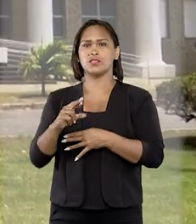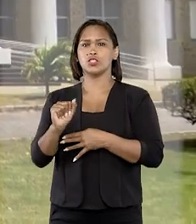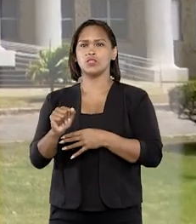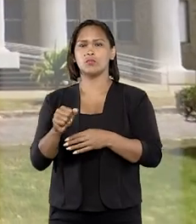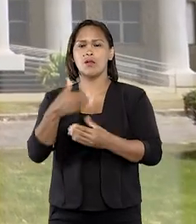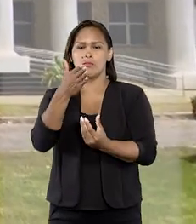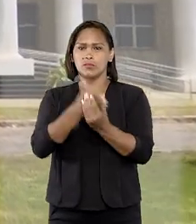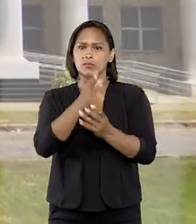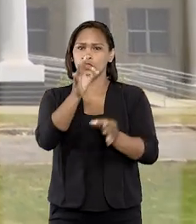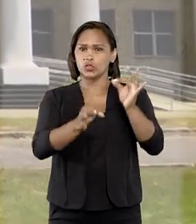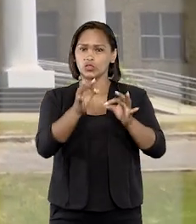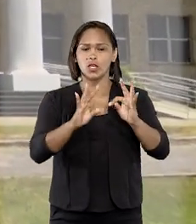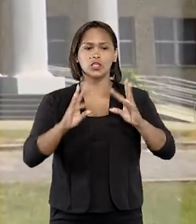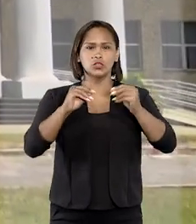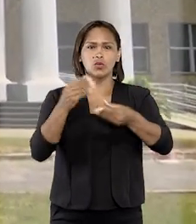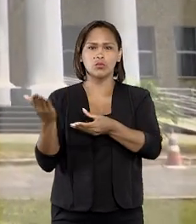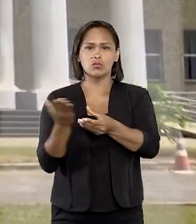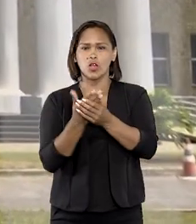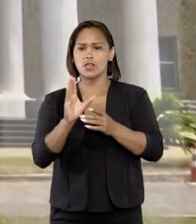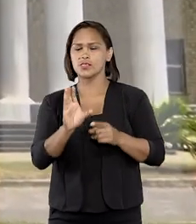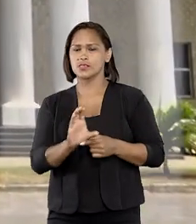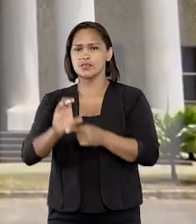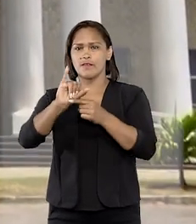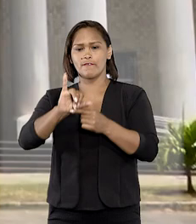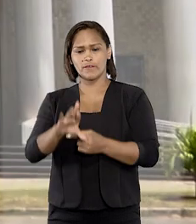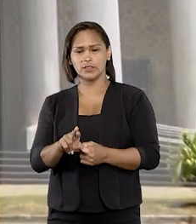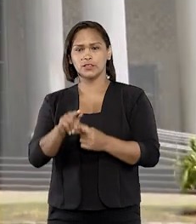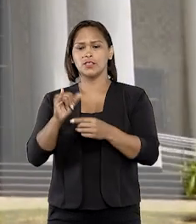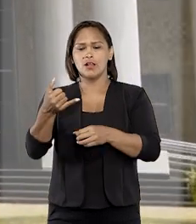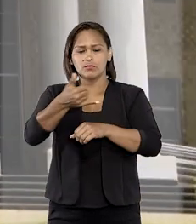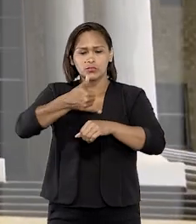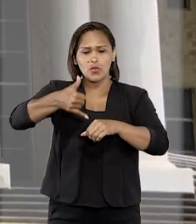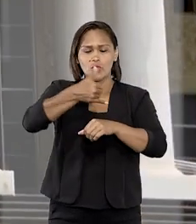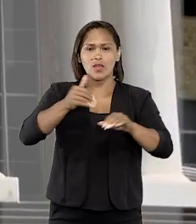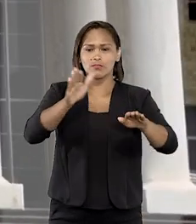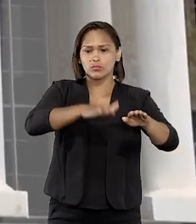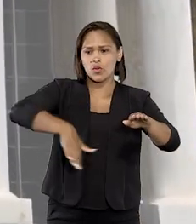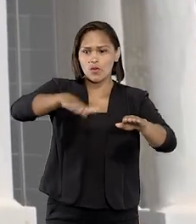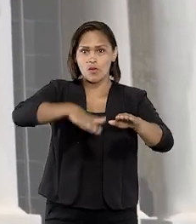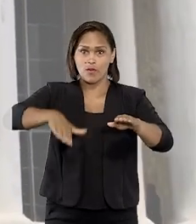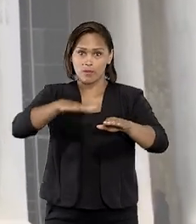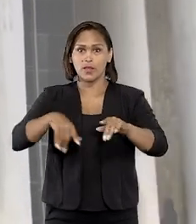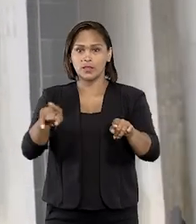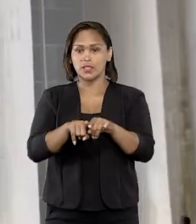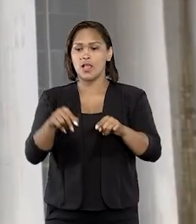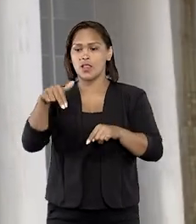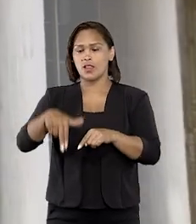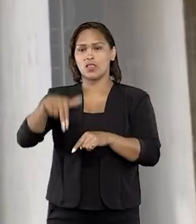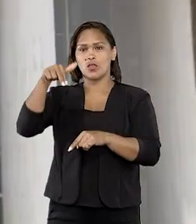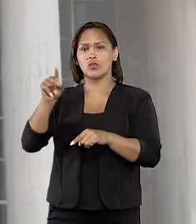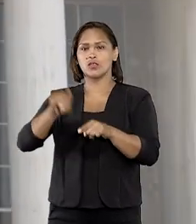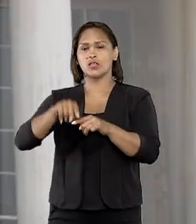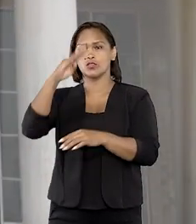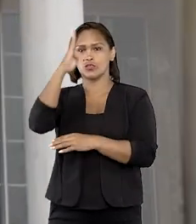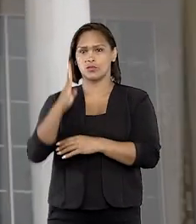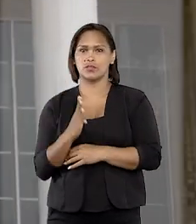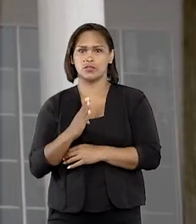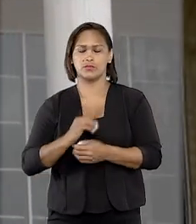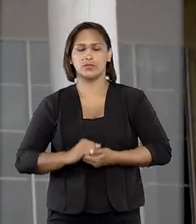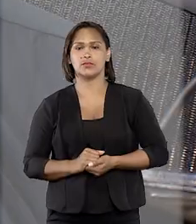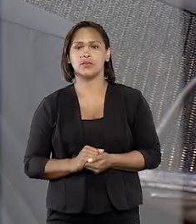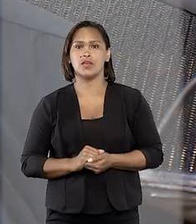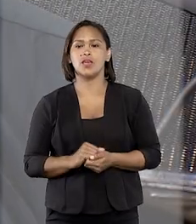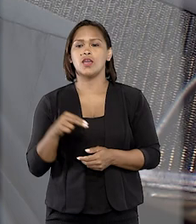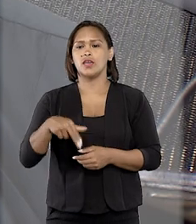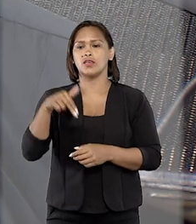para processar e julgar as ações civis públicas relativas ao derramamento de óleo em alto mar, no litoral da região Nordeste do